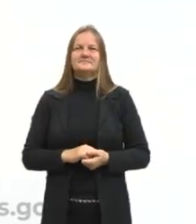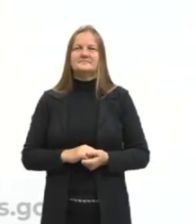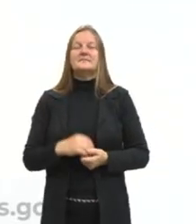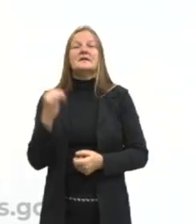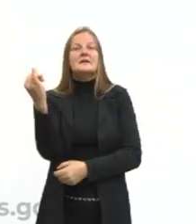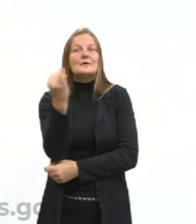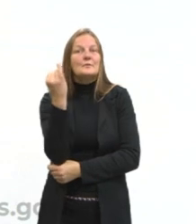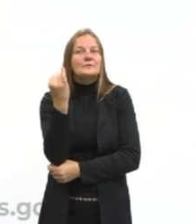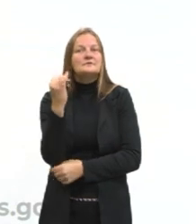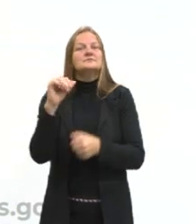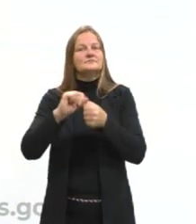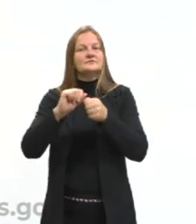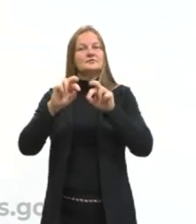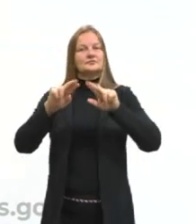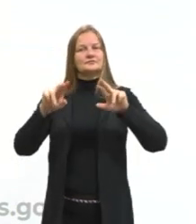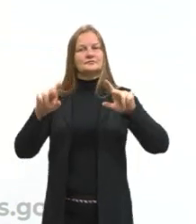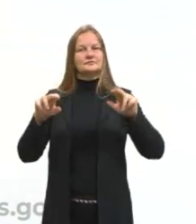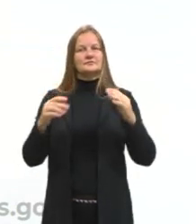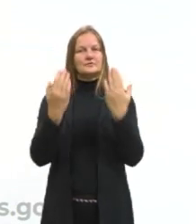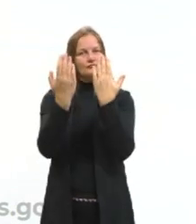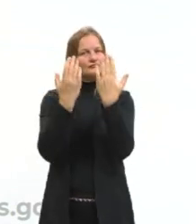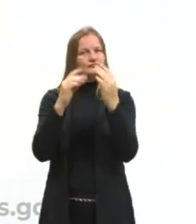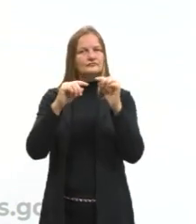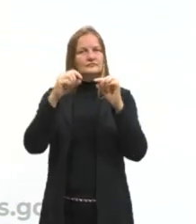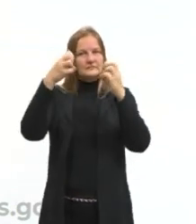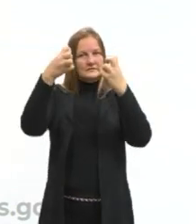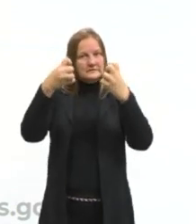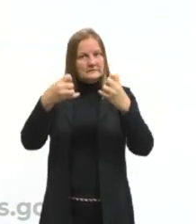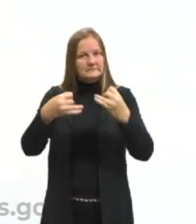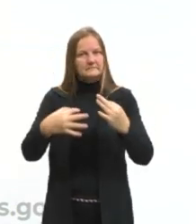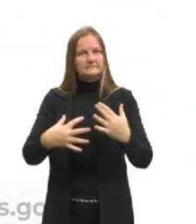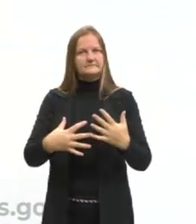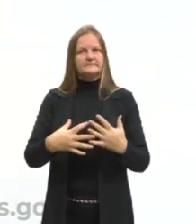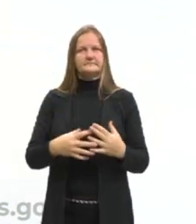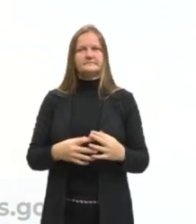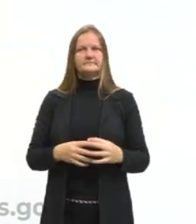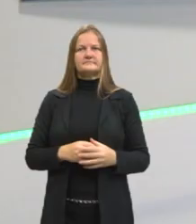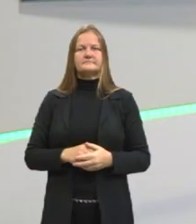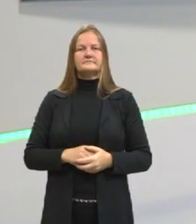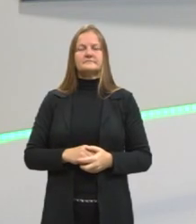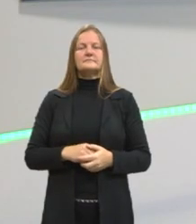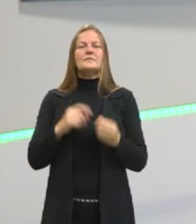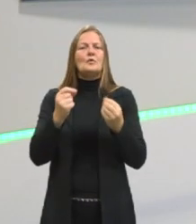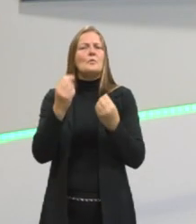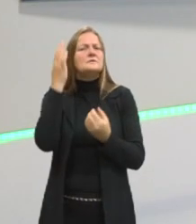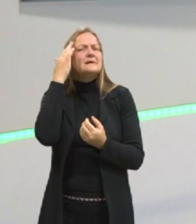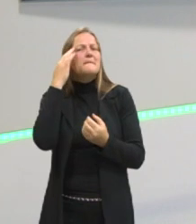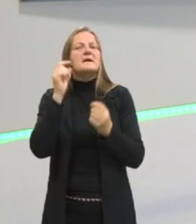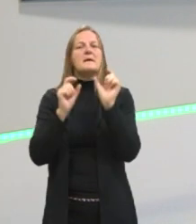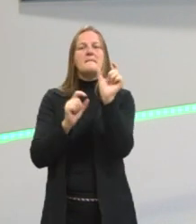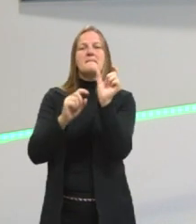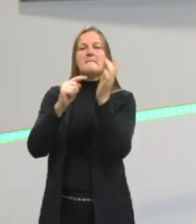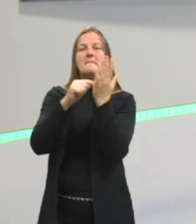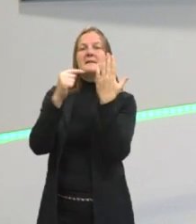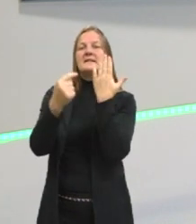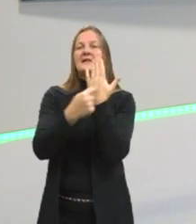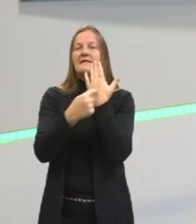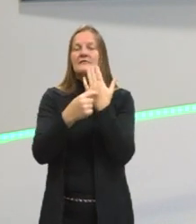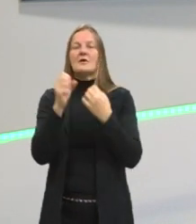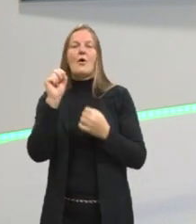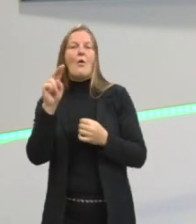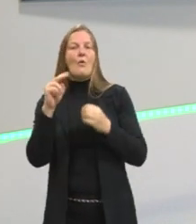Importante a gente fazer essa diferenciação. qual vai ser, como é que a gente distingue metáfora de comparação?